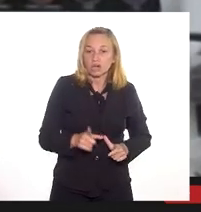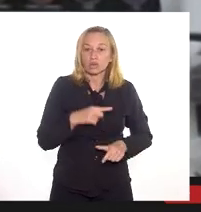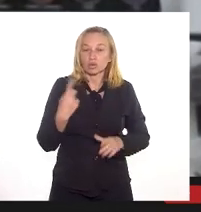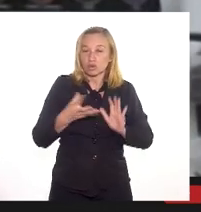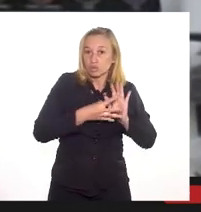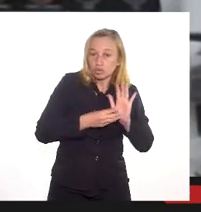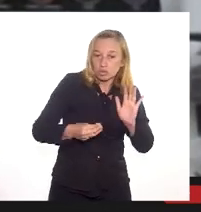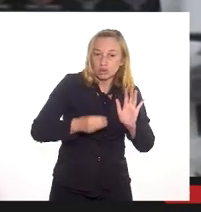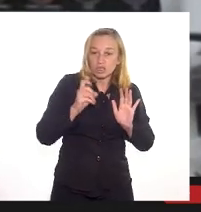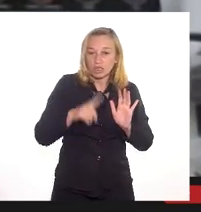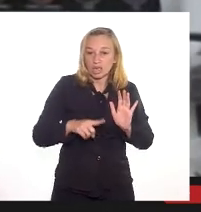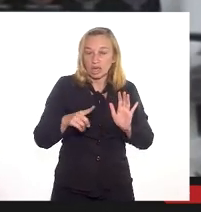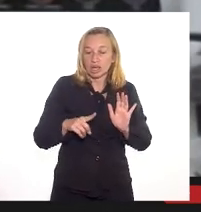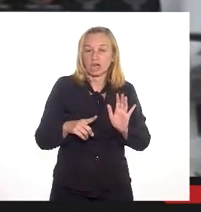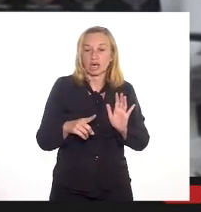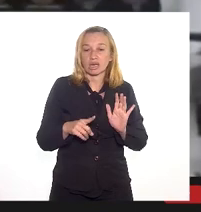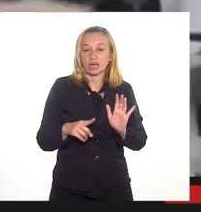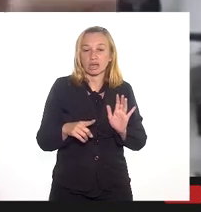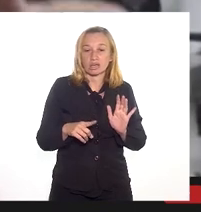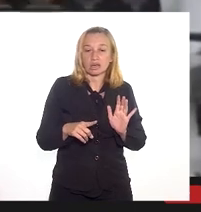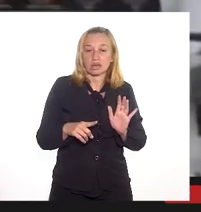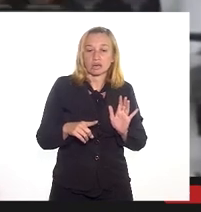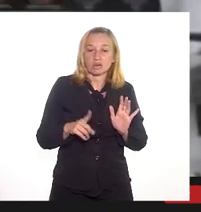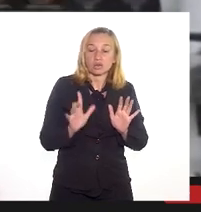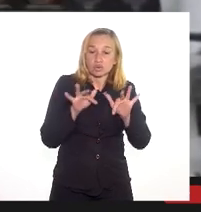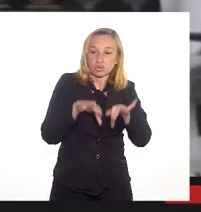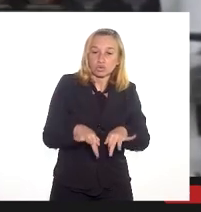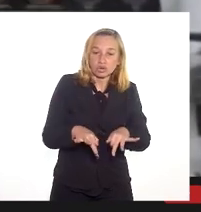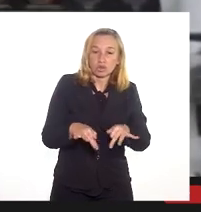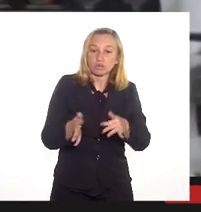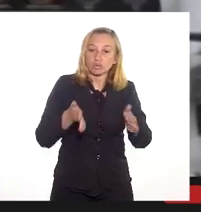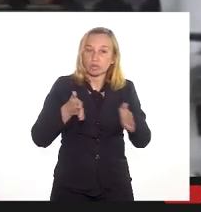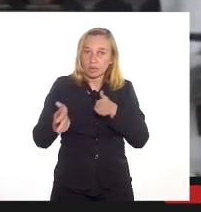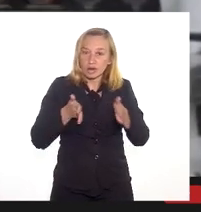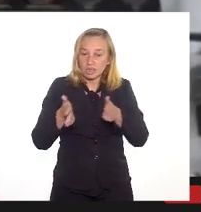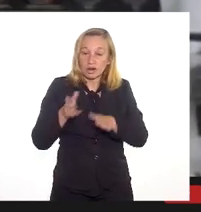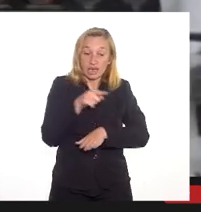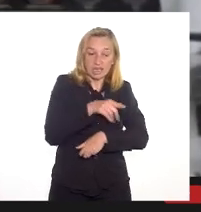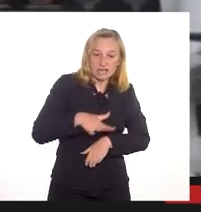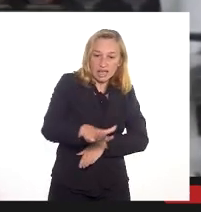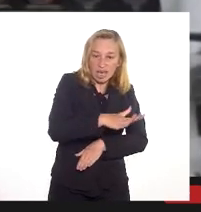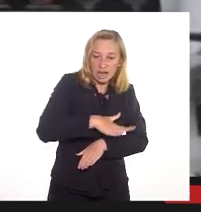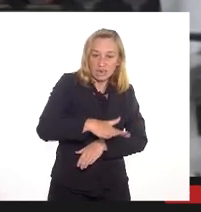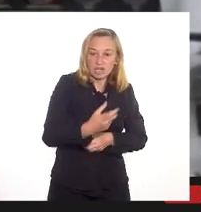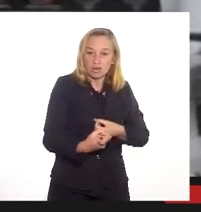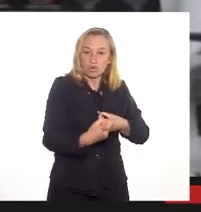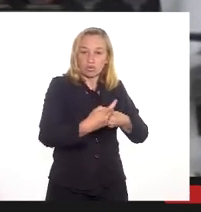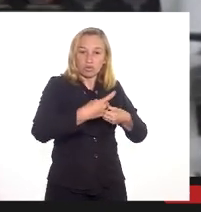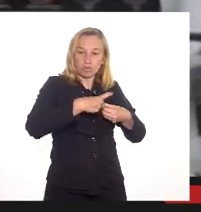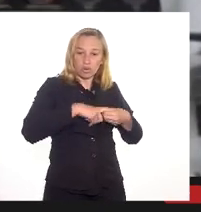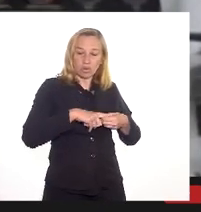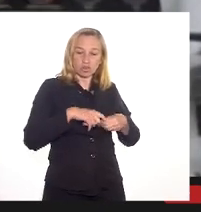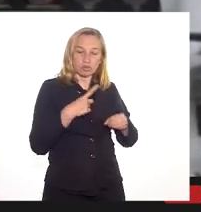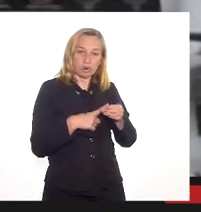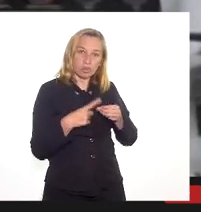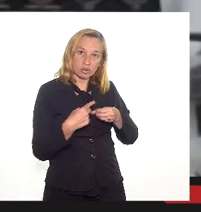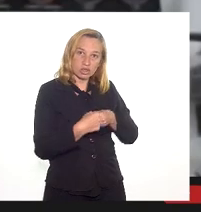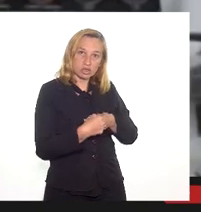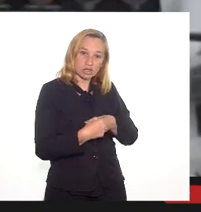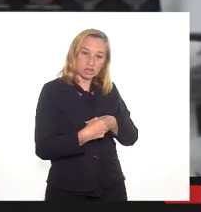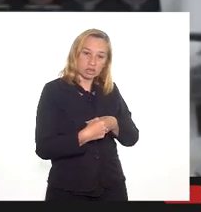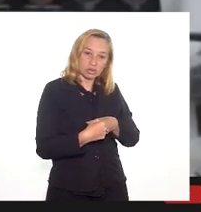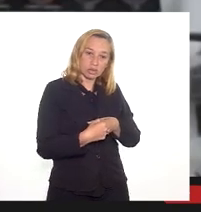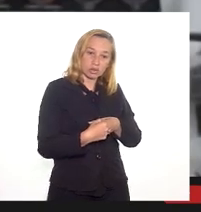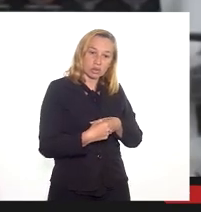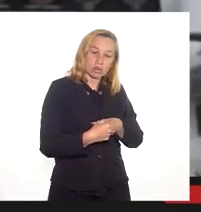modelo é uma concessão para que, no final do período, essa área retorne para o município. Ou seja,